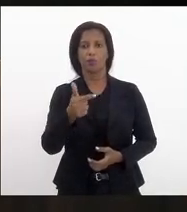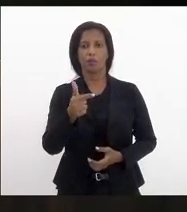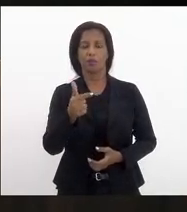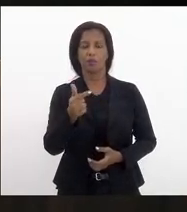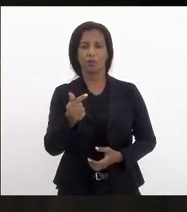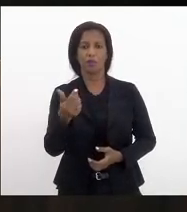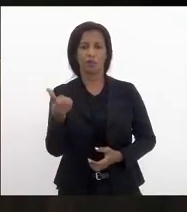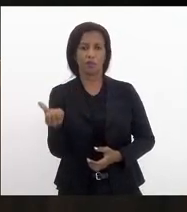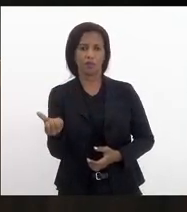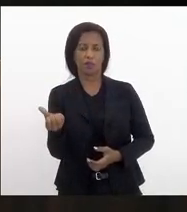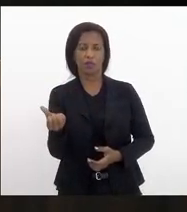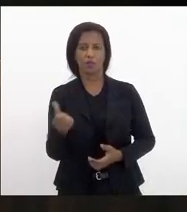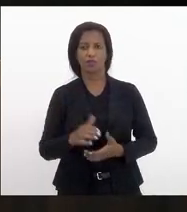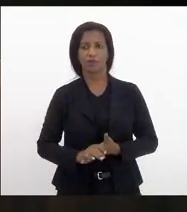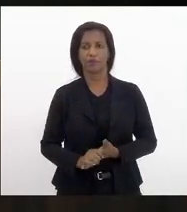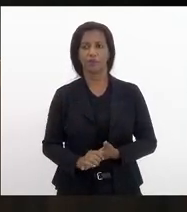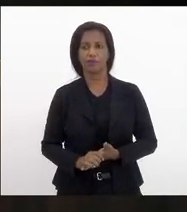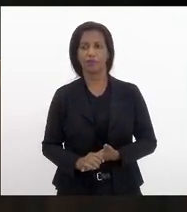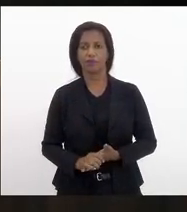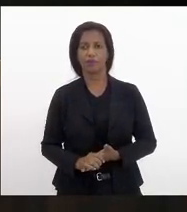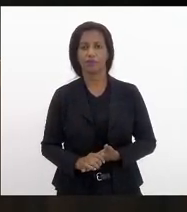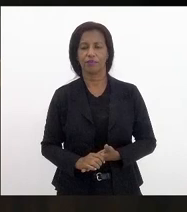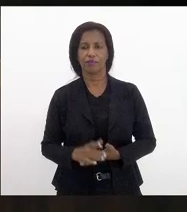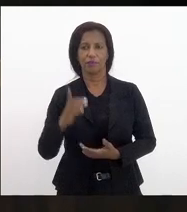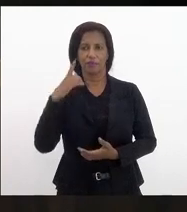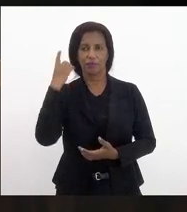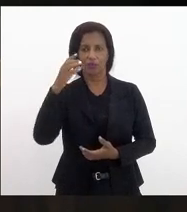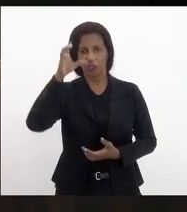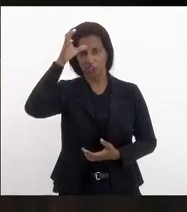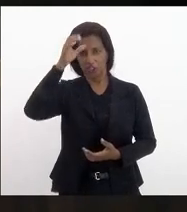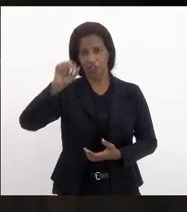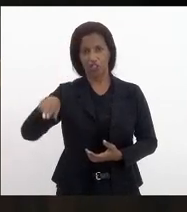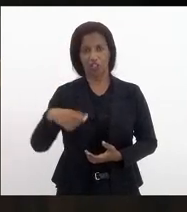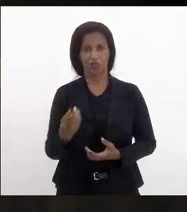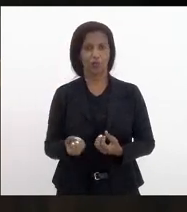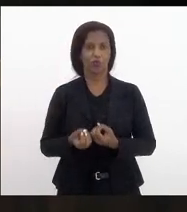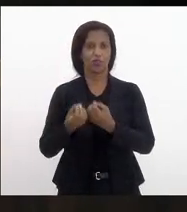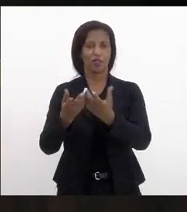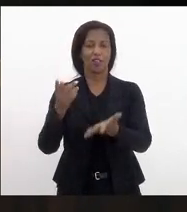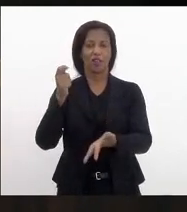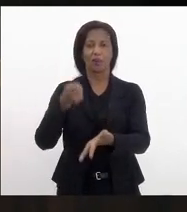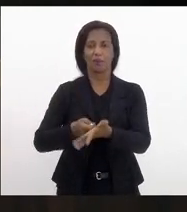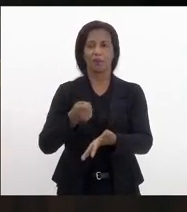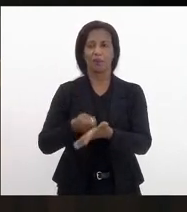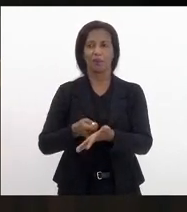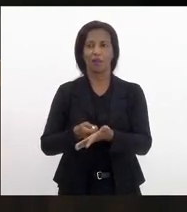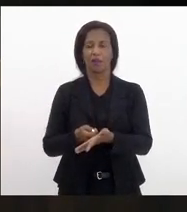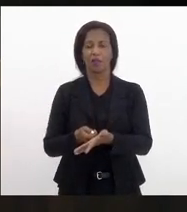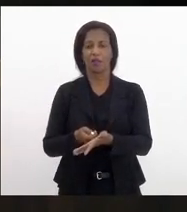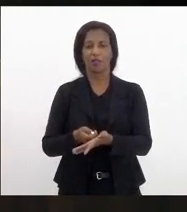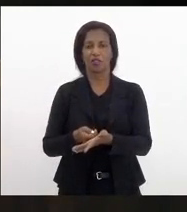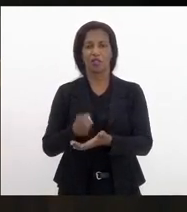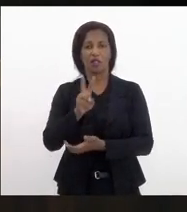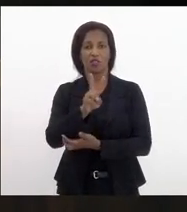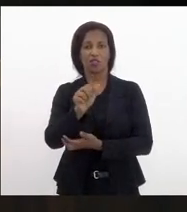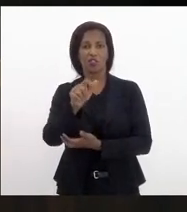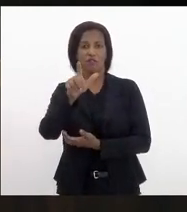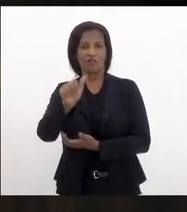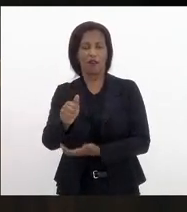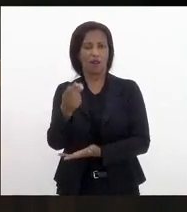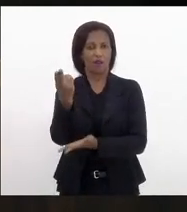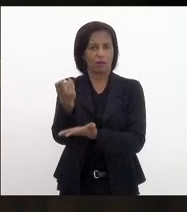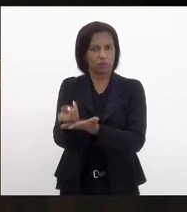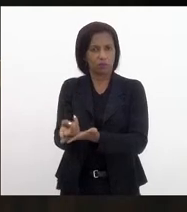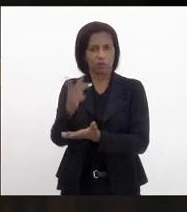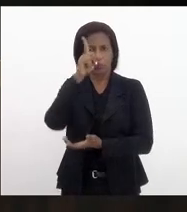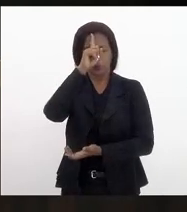1266-2019, de autorismo da deputada Tia Juca, dispõe sobre a garantia de internação em UTU e neonatal